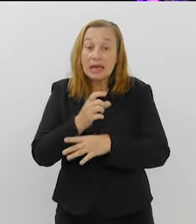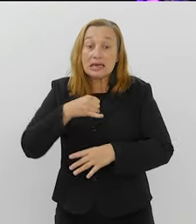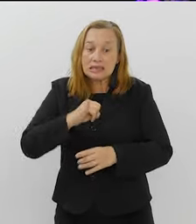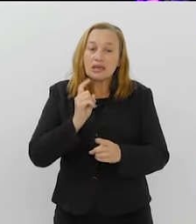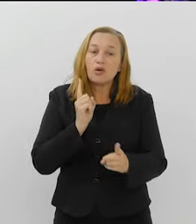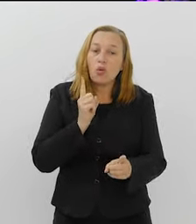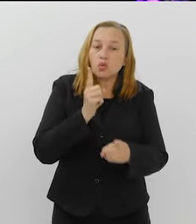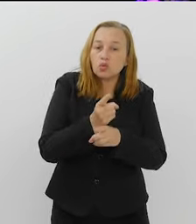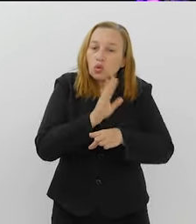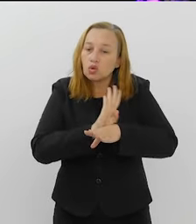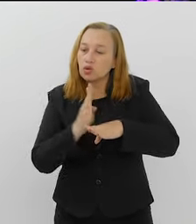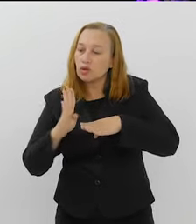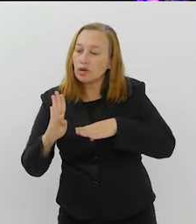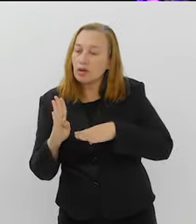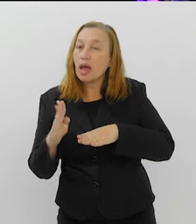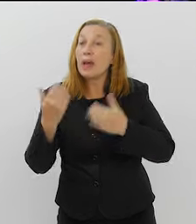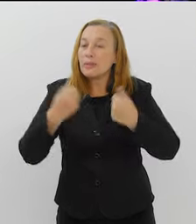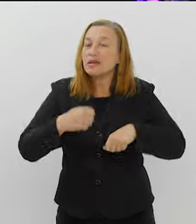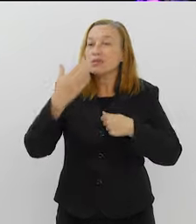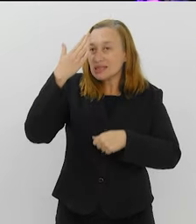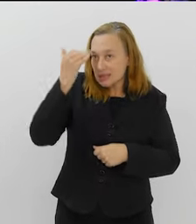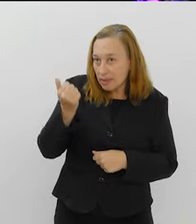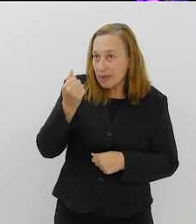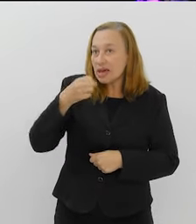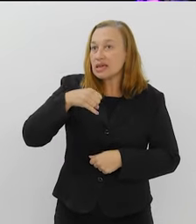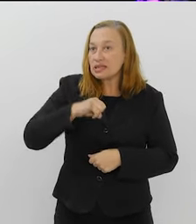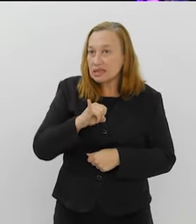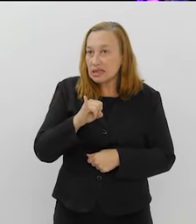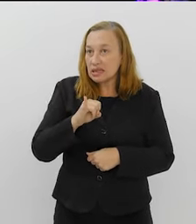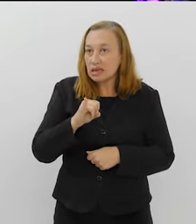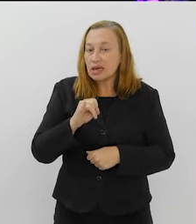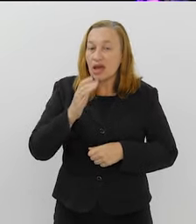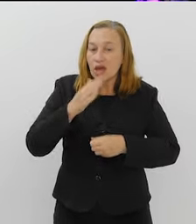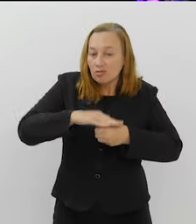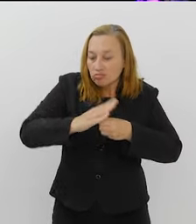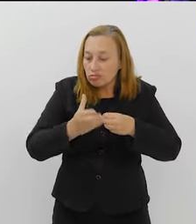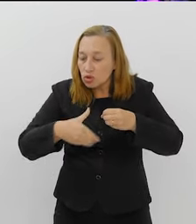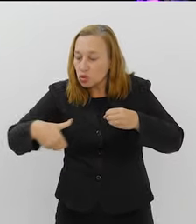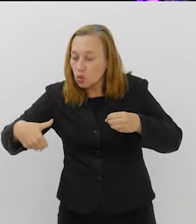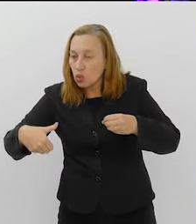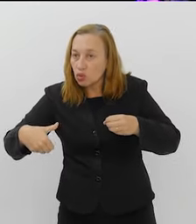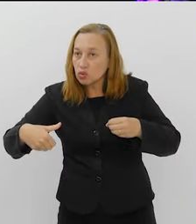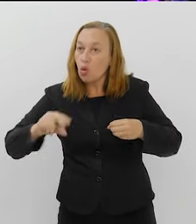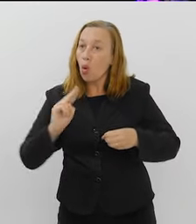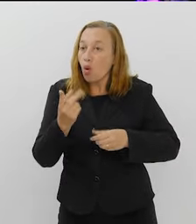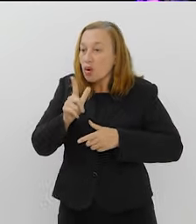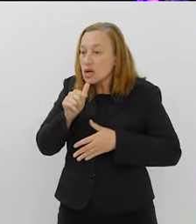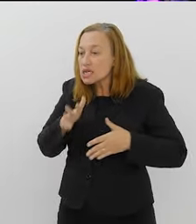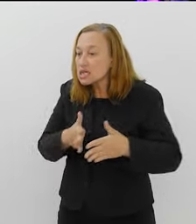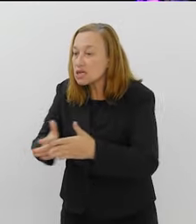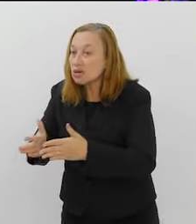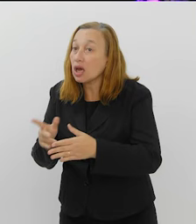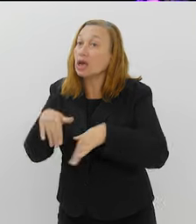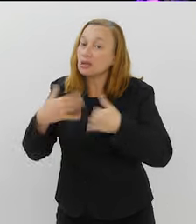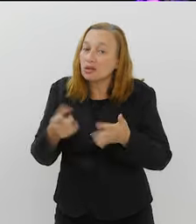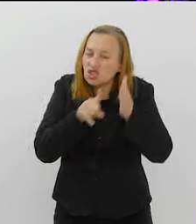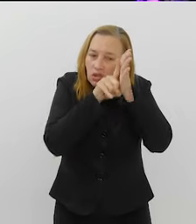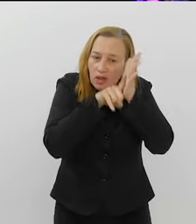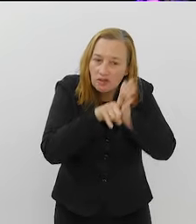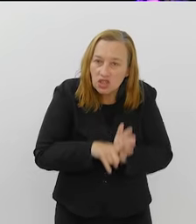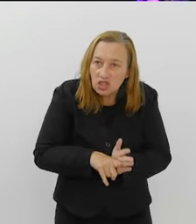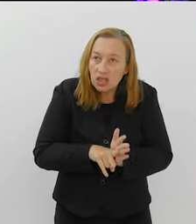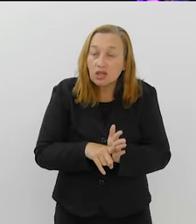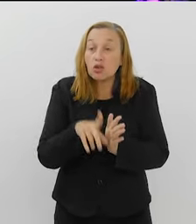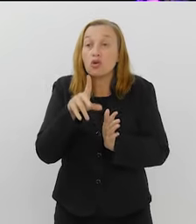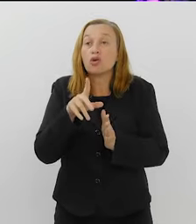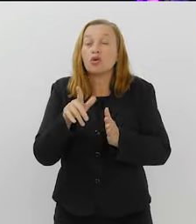encontrou nos tubarões, precisamos saber mesmo se a fonte está sendo o esgoto de rio. Então, nós estamos investigando os rios,